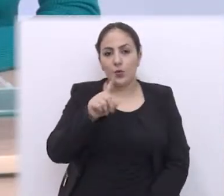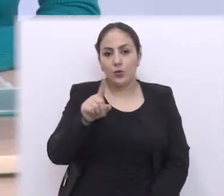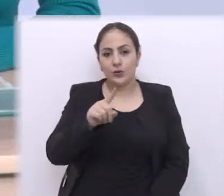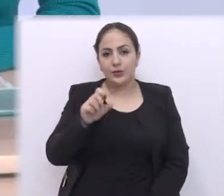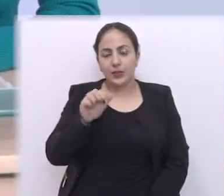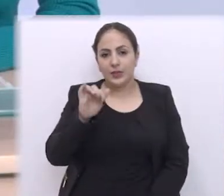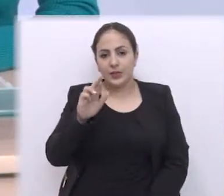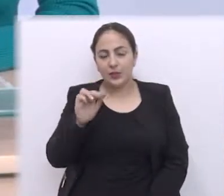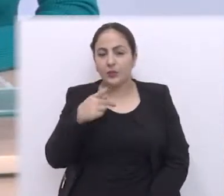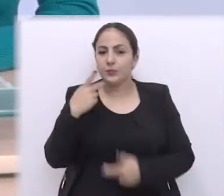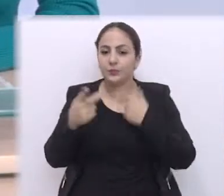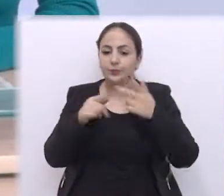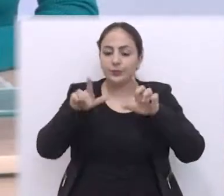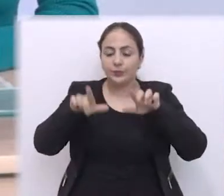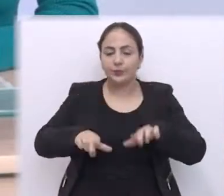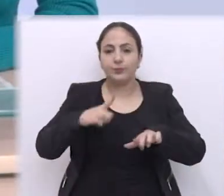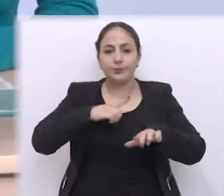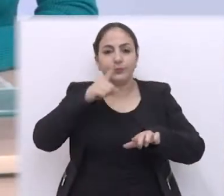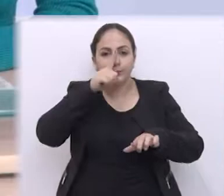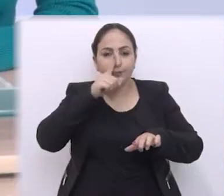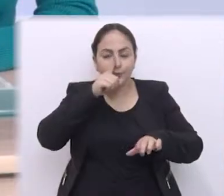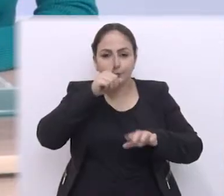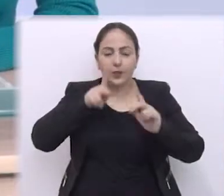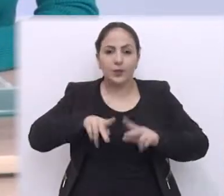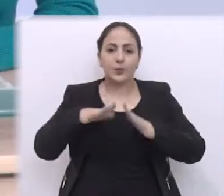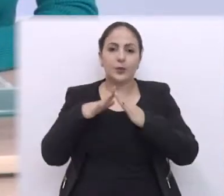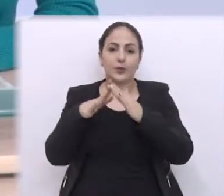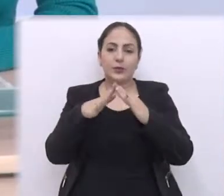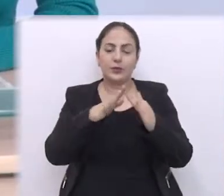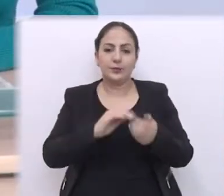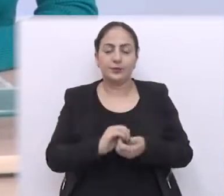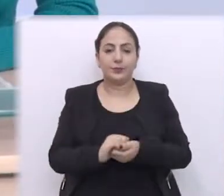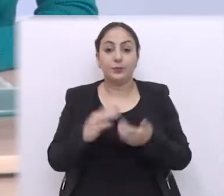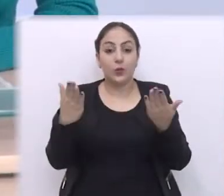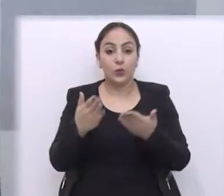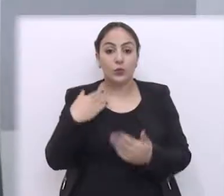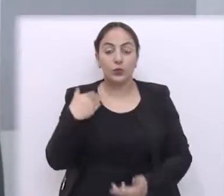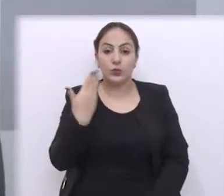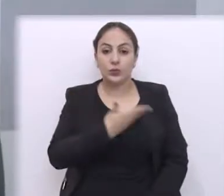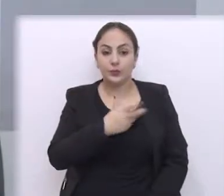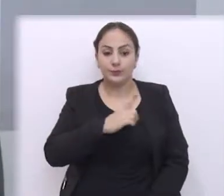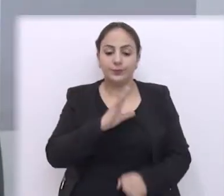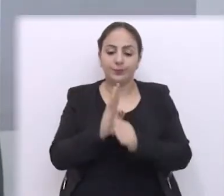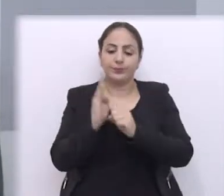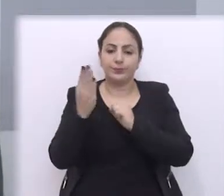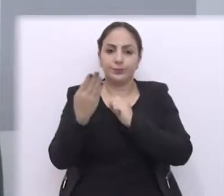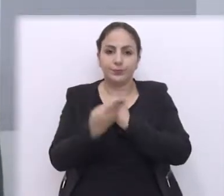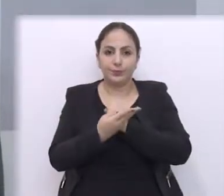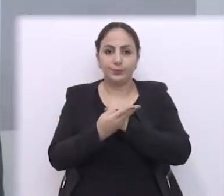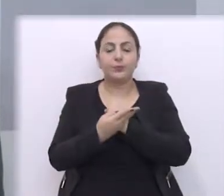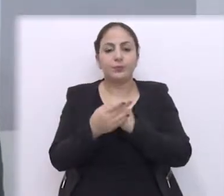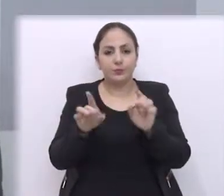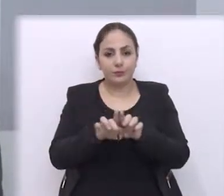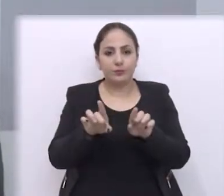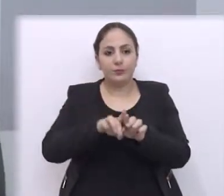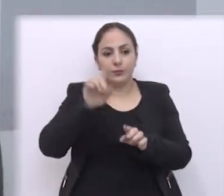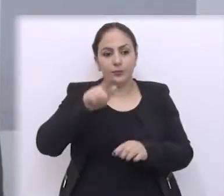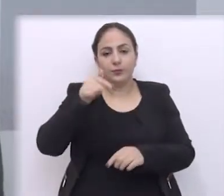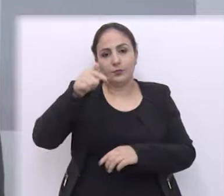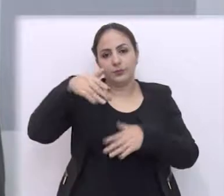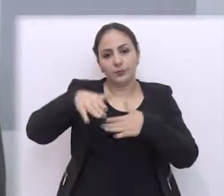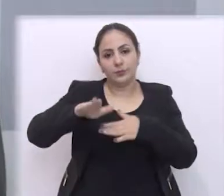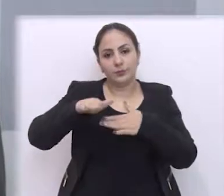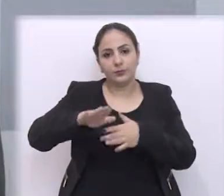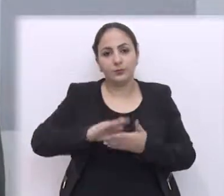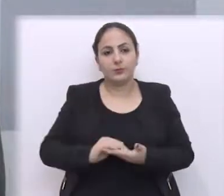Conforme o parlamentar, o local está apresentando risco para os moradores. Hoje nós temos ali um bairro, que ali ainda é